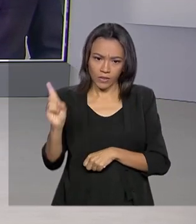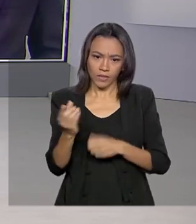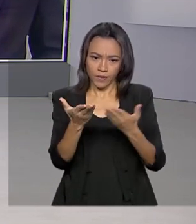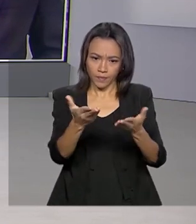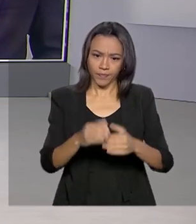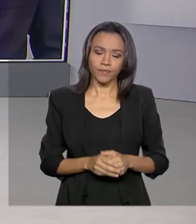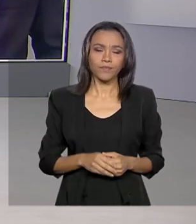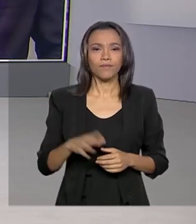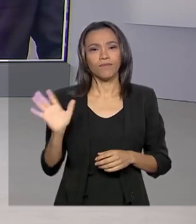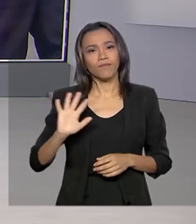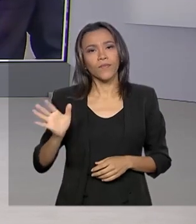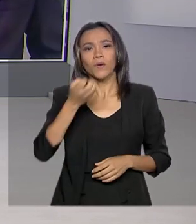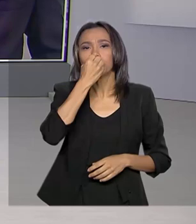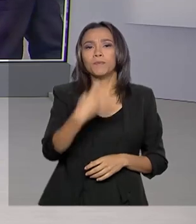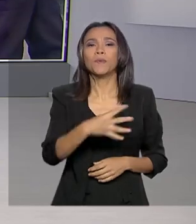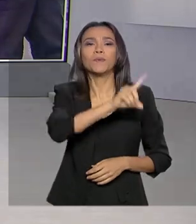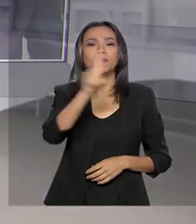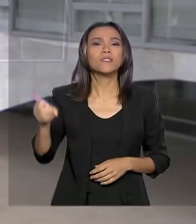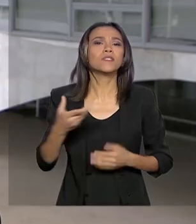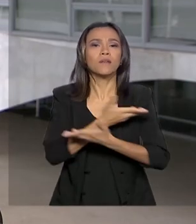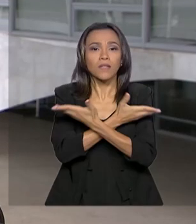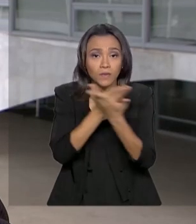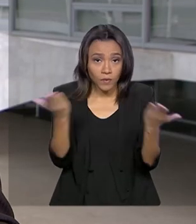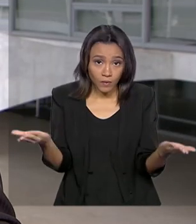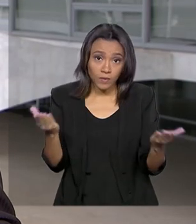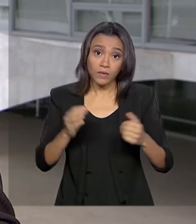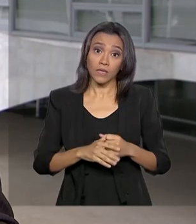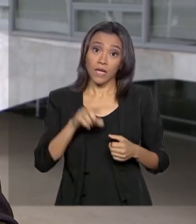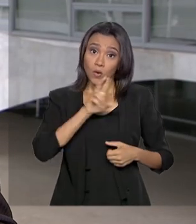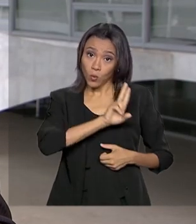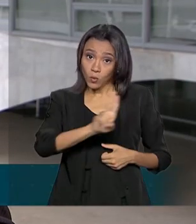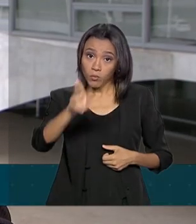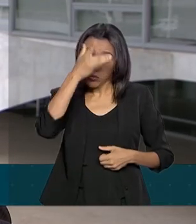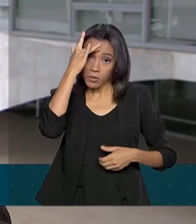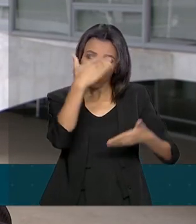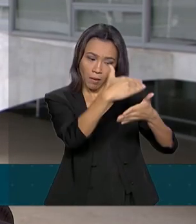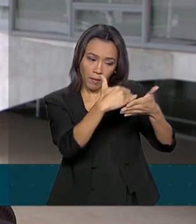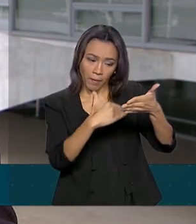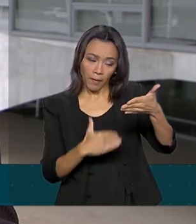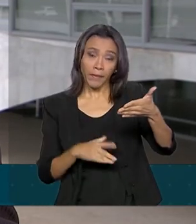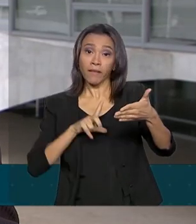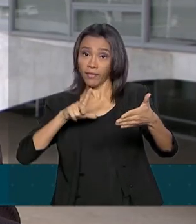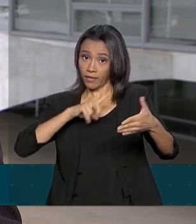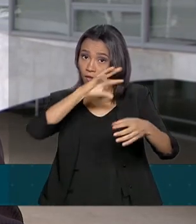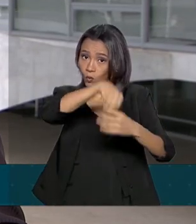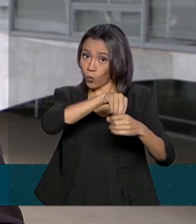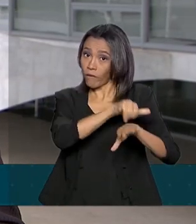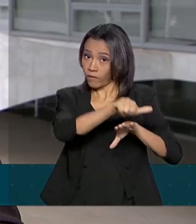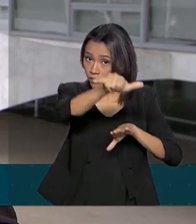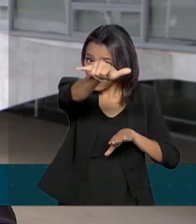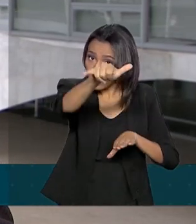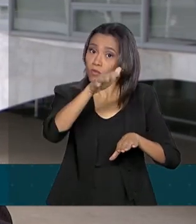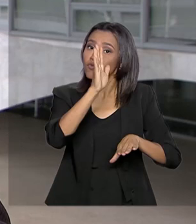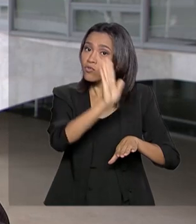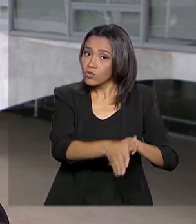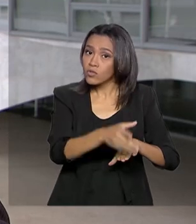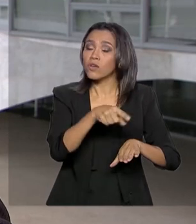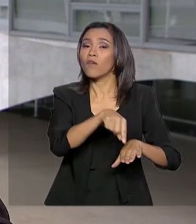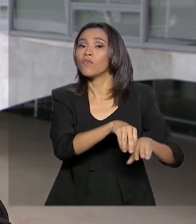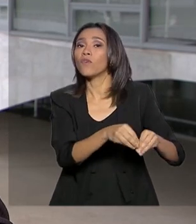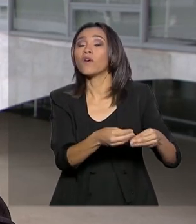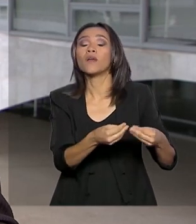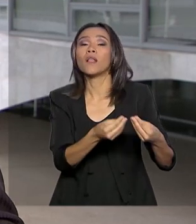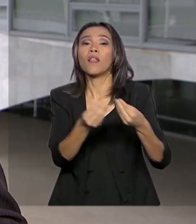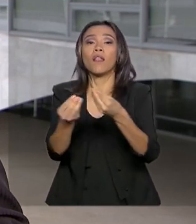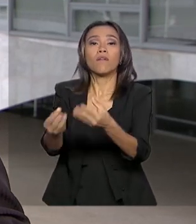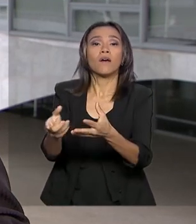Olá, bom dia, Carla. Bom dia para você e para todos. Essa lista já foi encaminhada para o Centro de Informações Estratégicas em